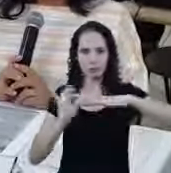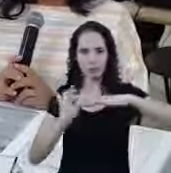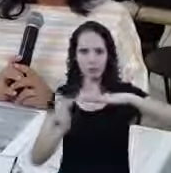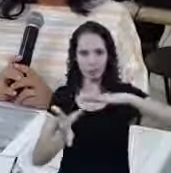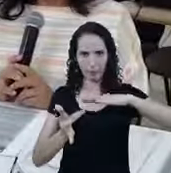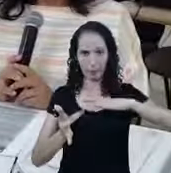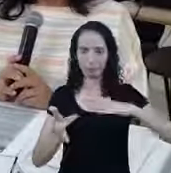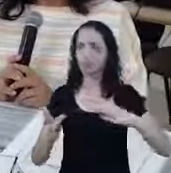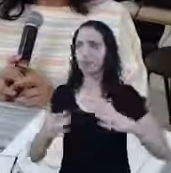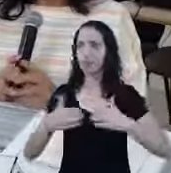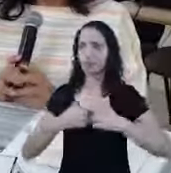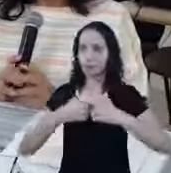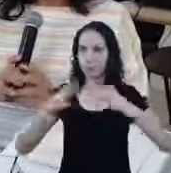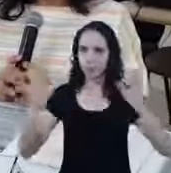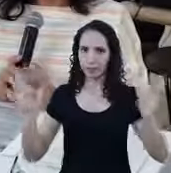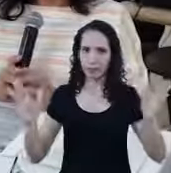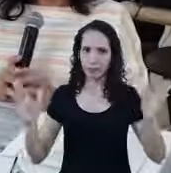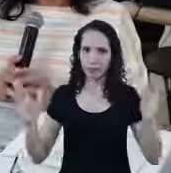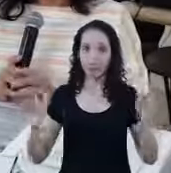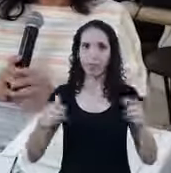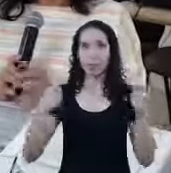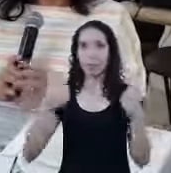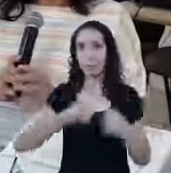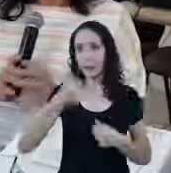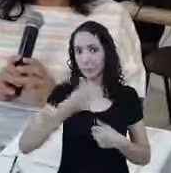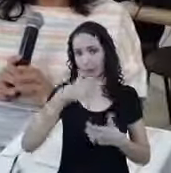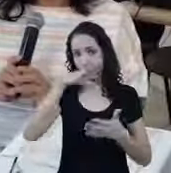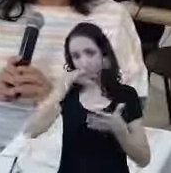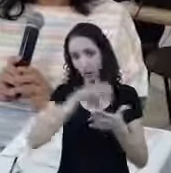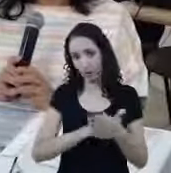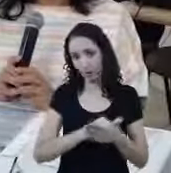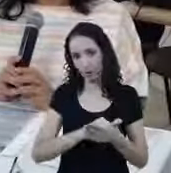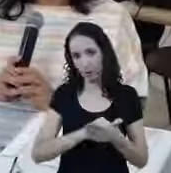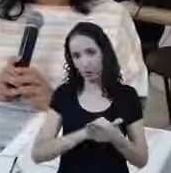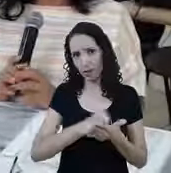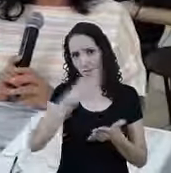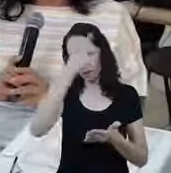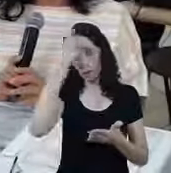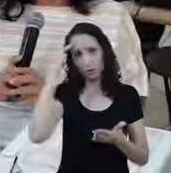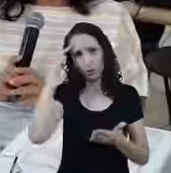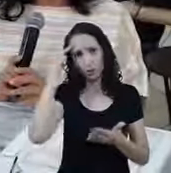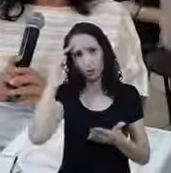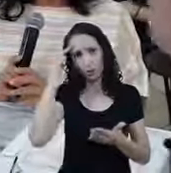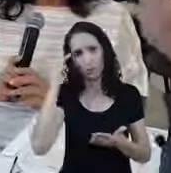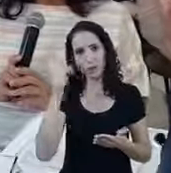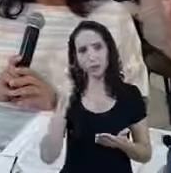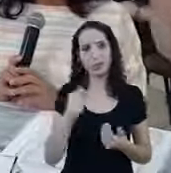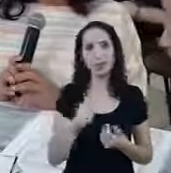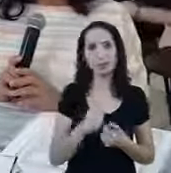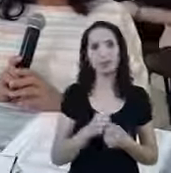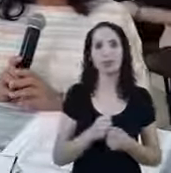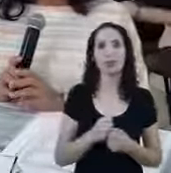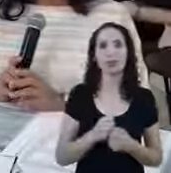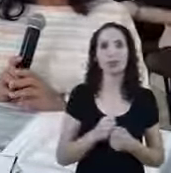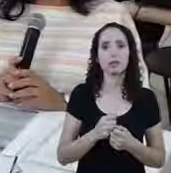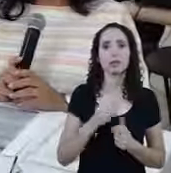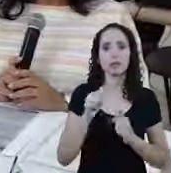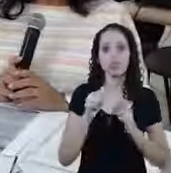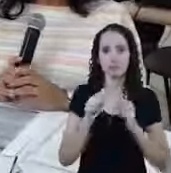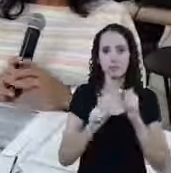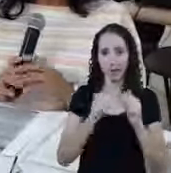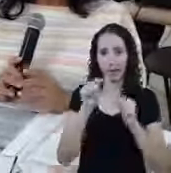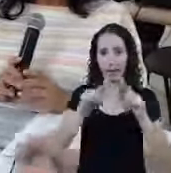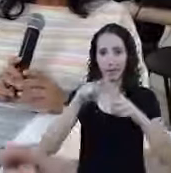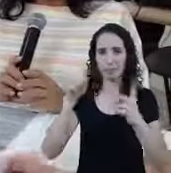Aberta Virá primeiro O cadastro Daqueles que estão Realmente na massa produtiva Em segunda instância